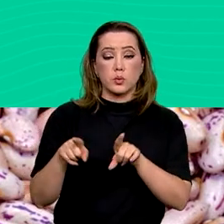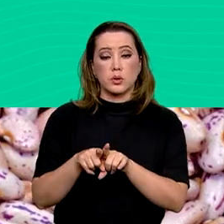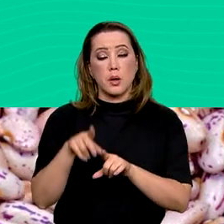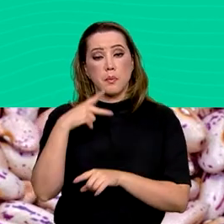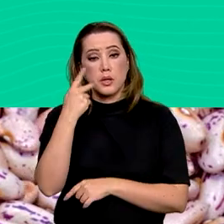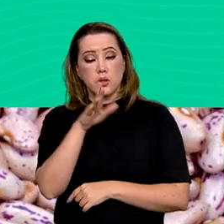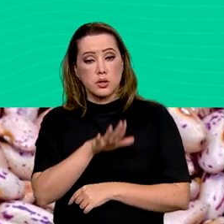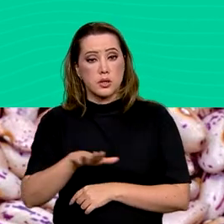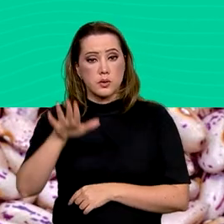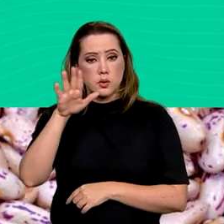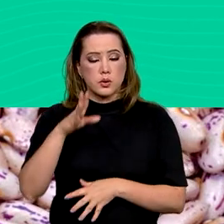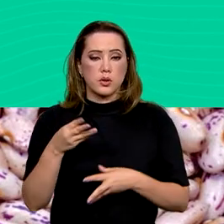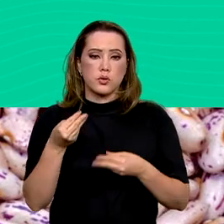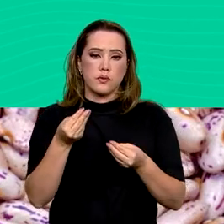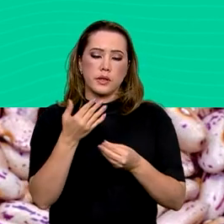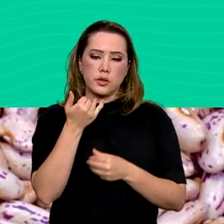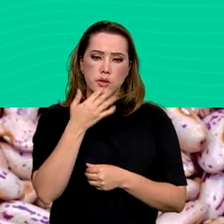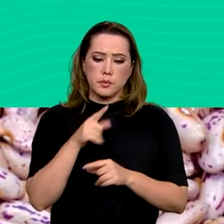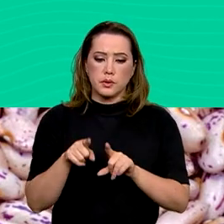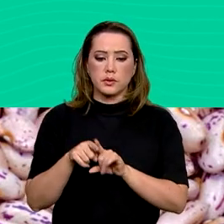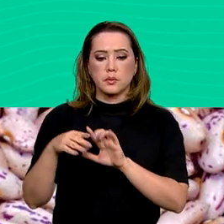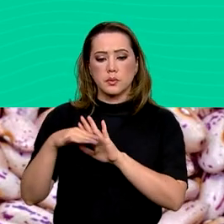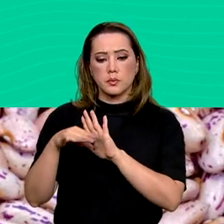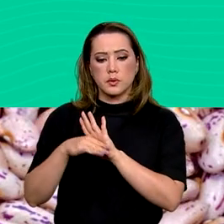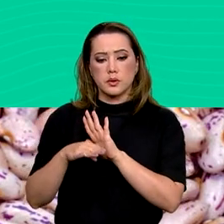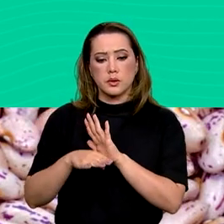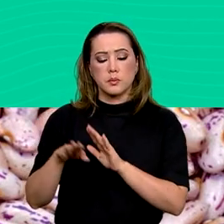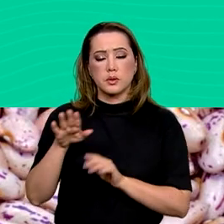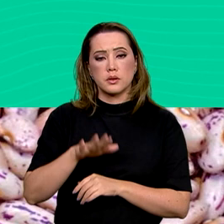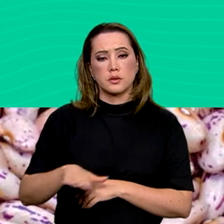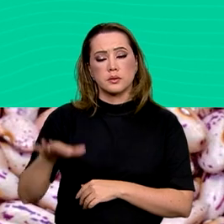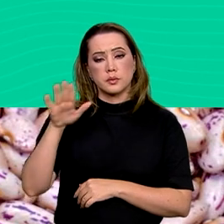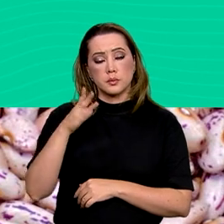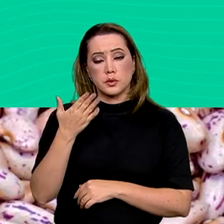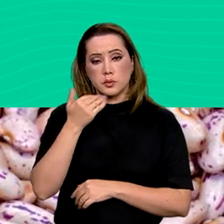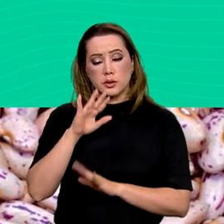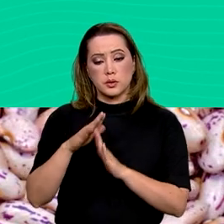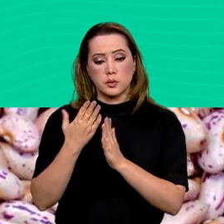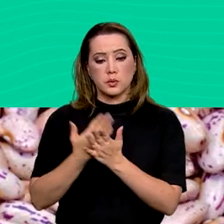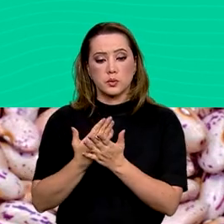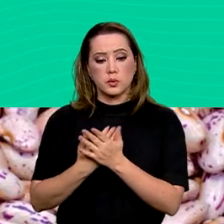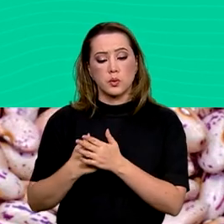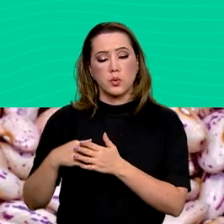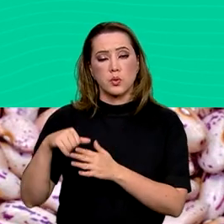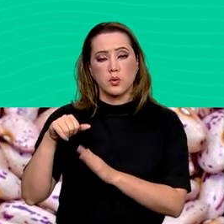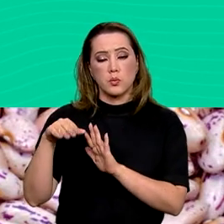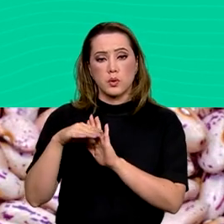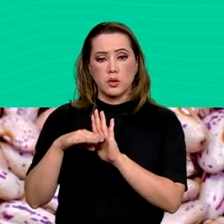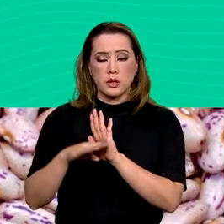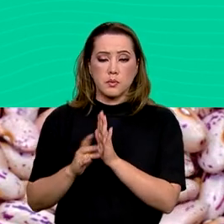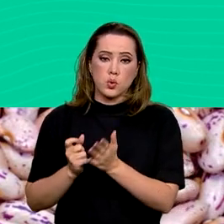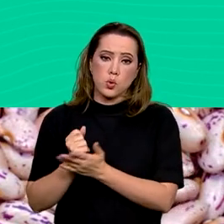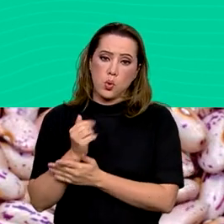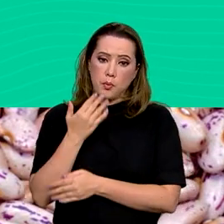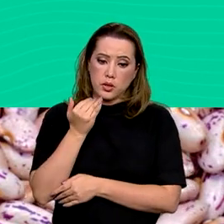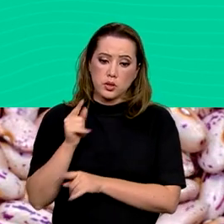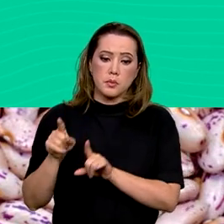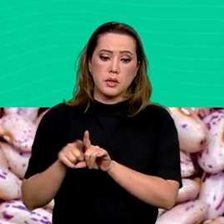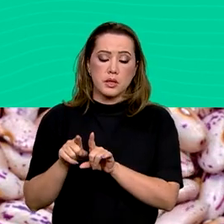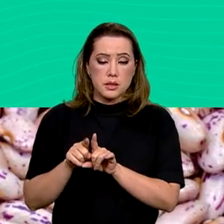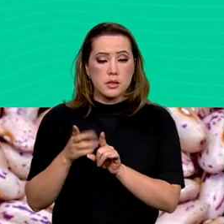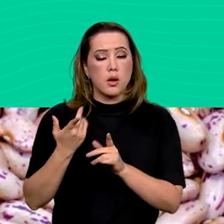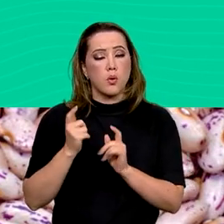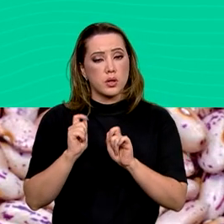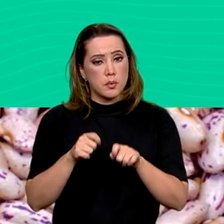Nacional de Abastecimento, o Programa Nacional de Alimentação Escolar, o Programa de Aquisição de Alimentos e a Formação de